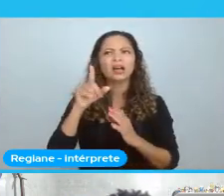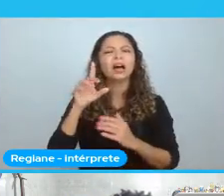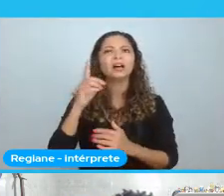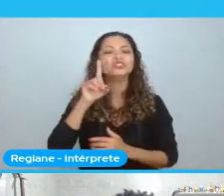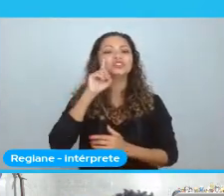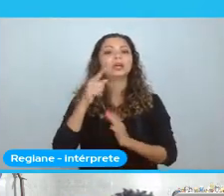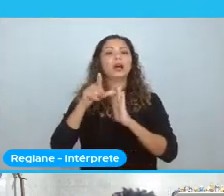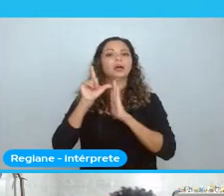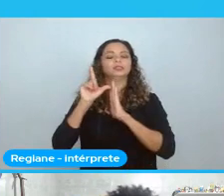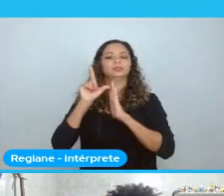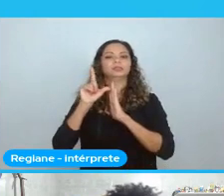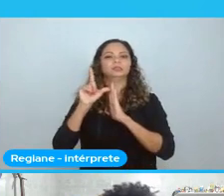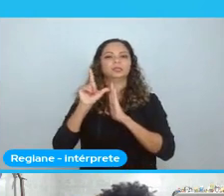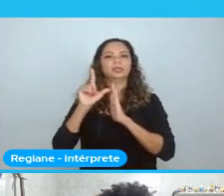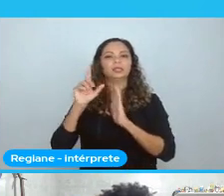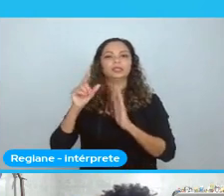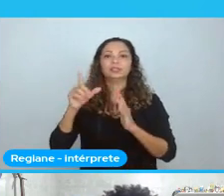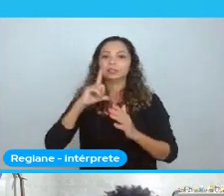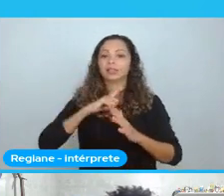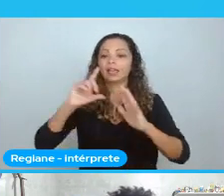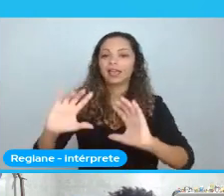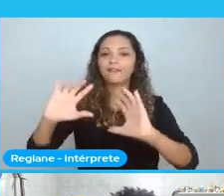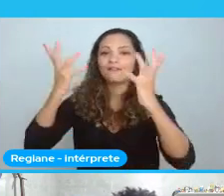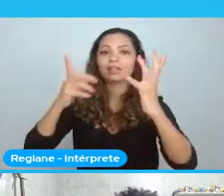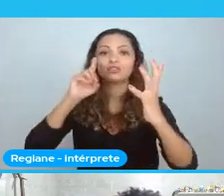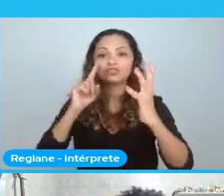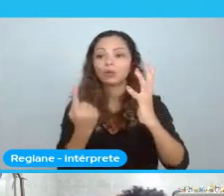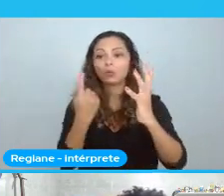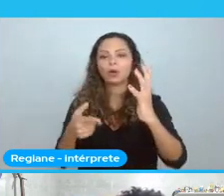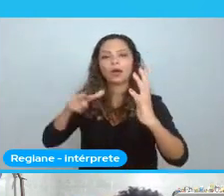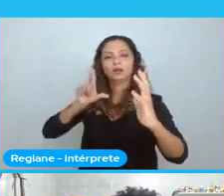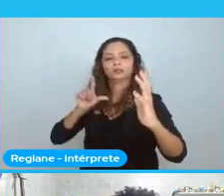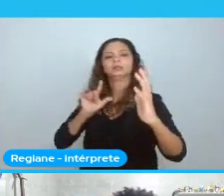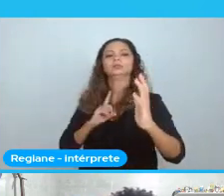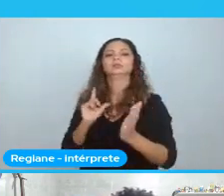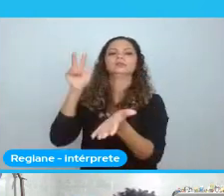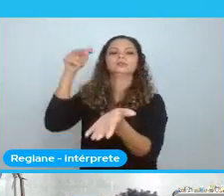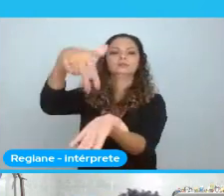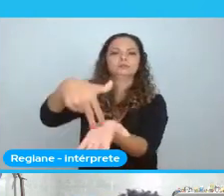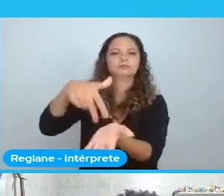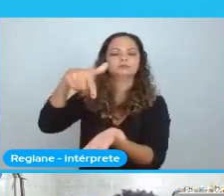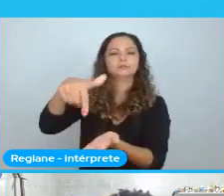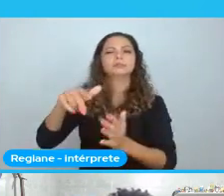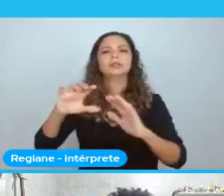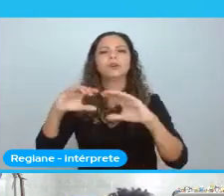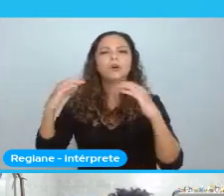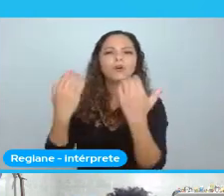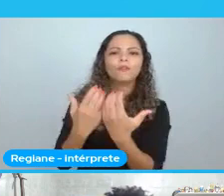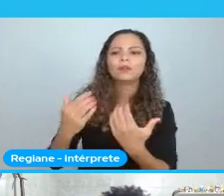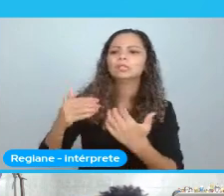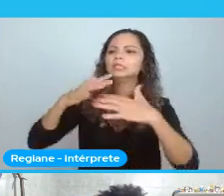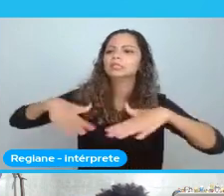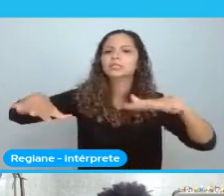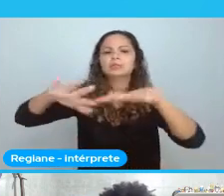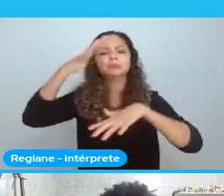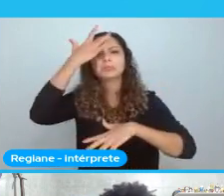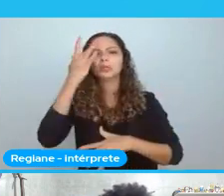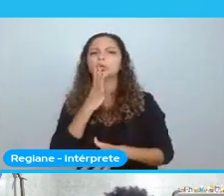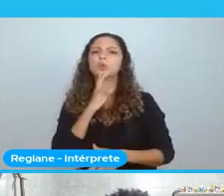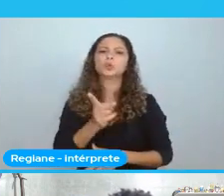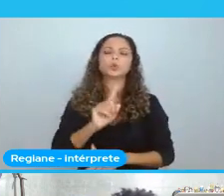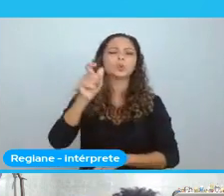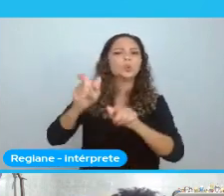antes. E aí, eu fui para a conferência. E quando eu chego na conferência, assim, eu fiquei super deslumbrada. Um monte de gente que eu não conhecia. Mas, tipo,